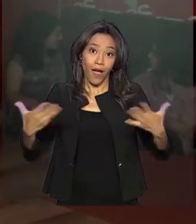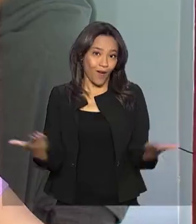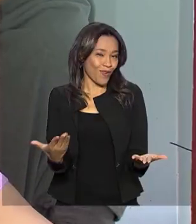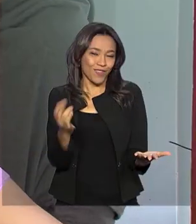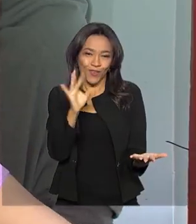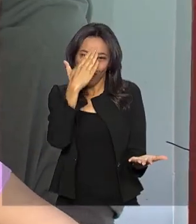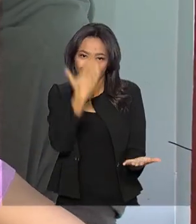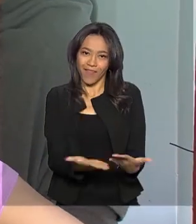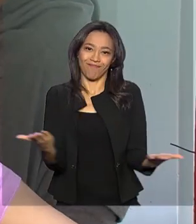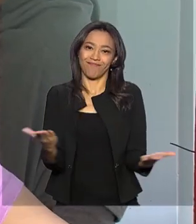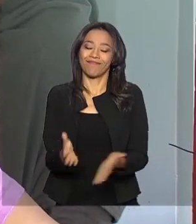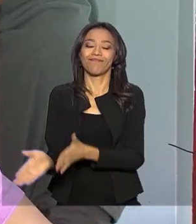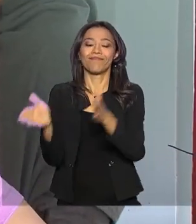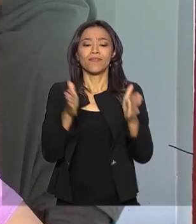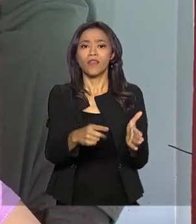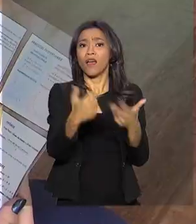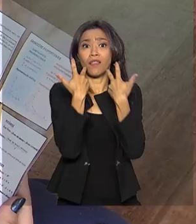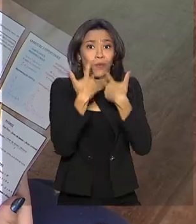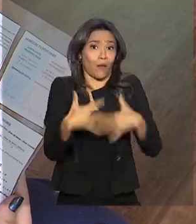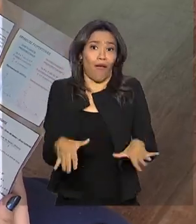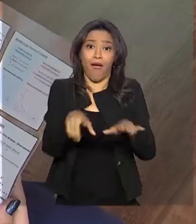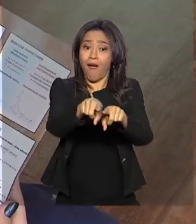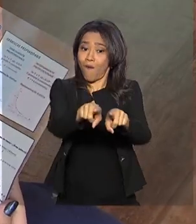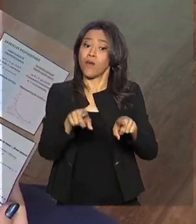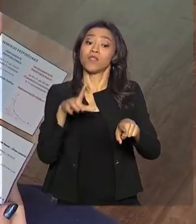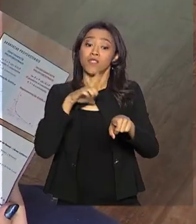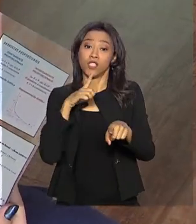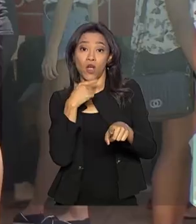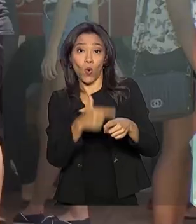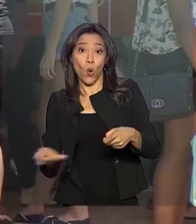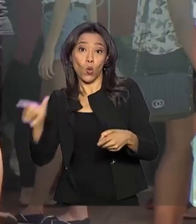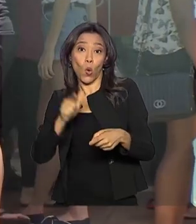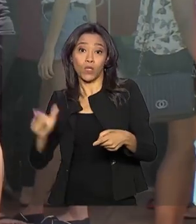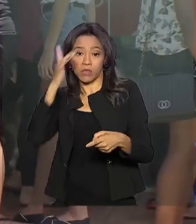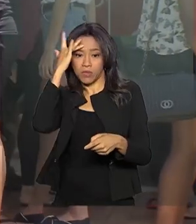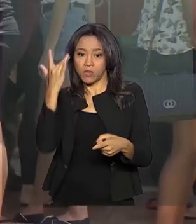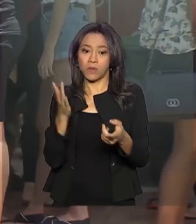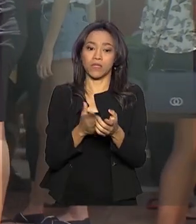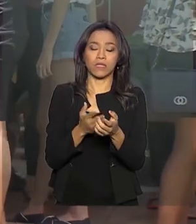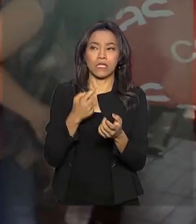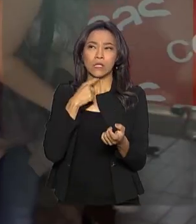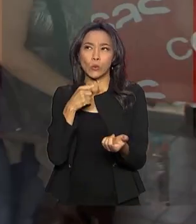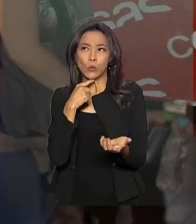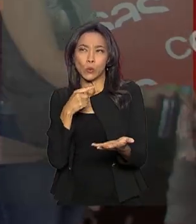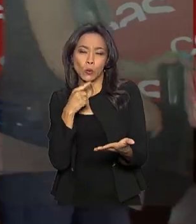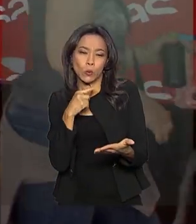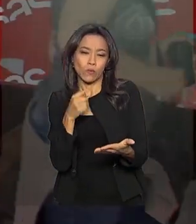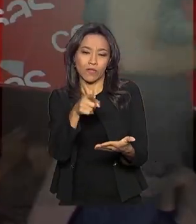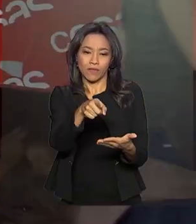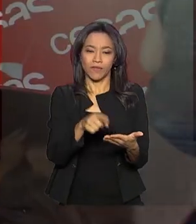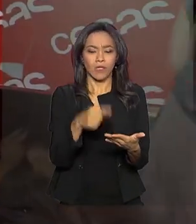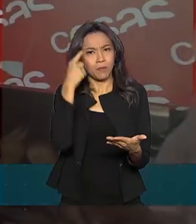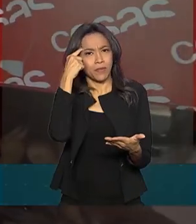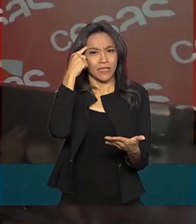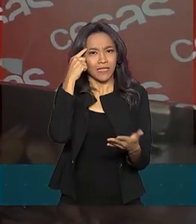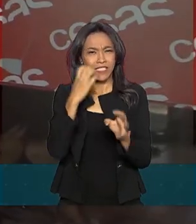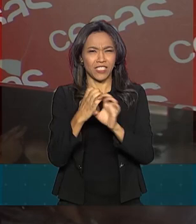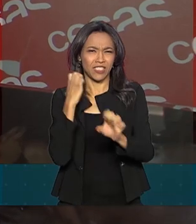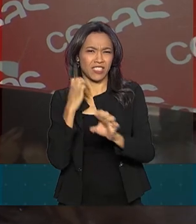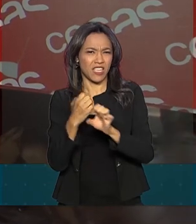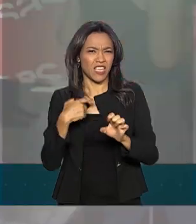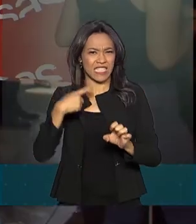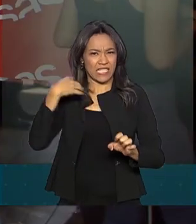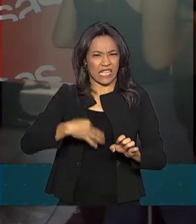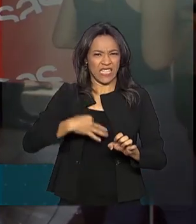confiar. E como é natural nesse tipo de exame, havia outros candidatos um pouco mais indecisos. Eu estava me dizendo fazer engenharia, mas eu não tenho